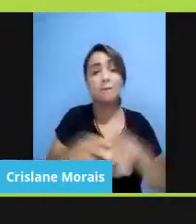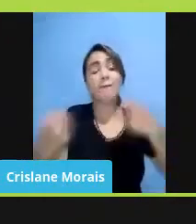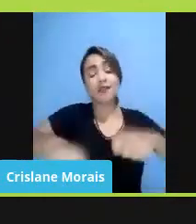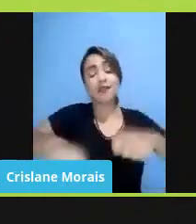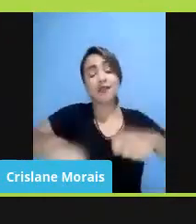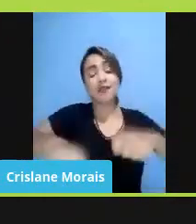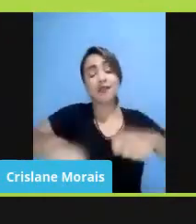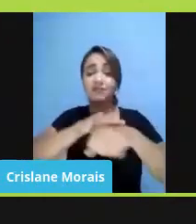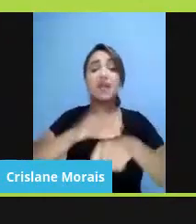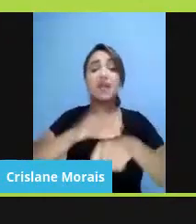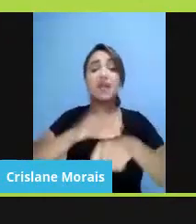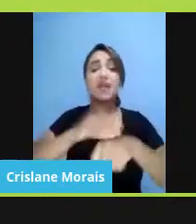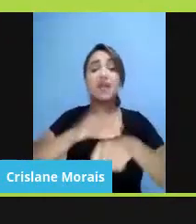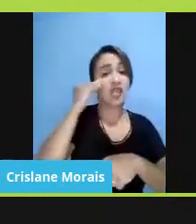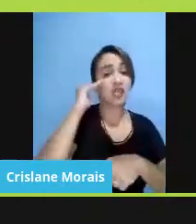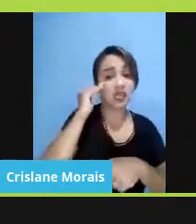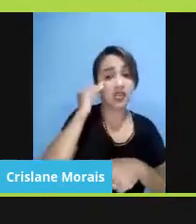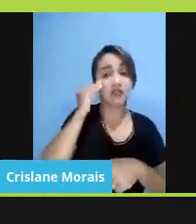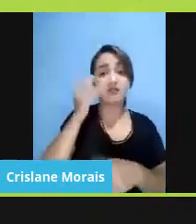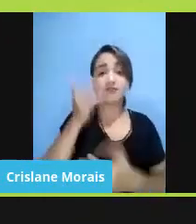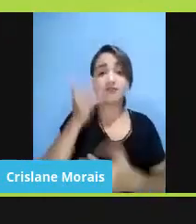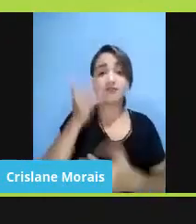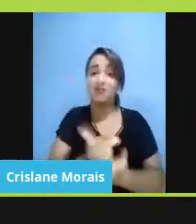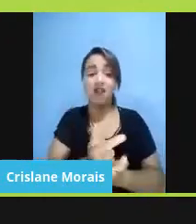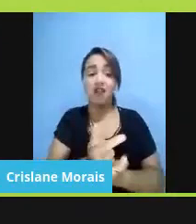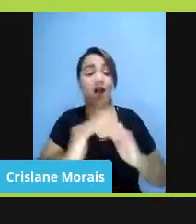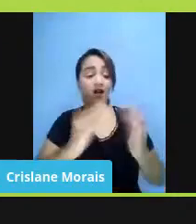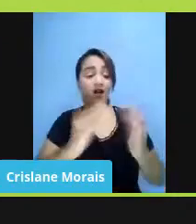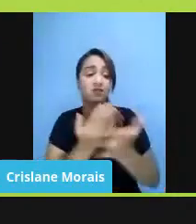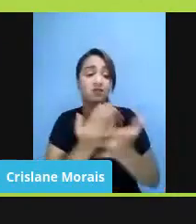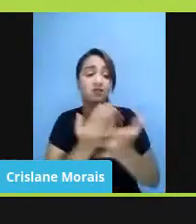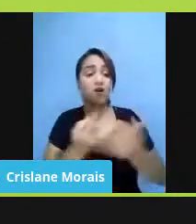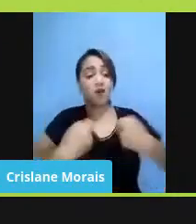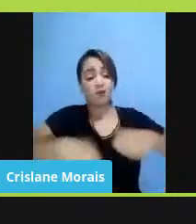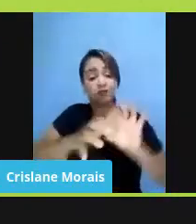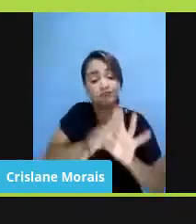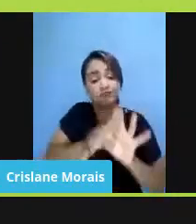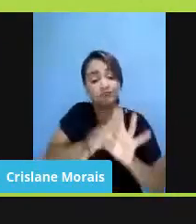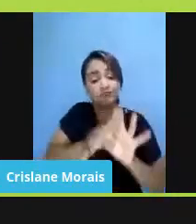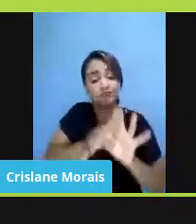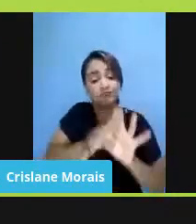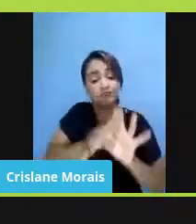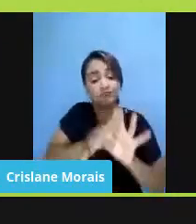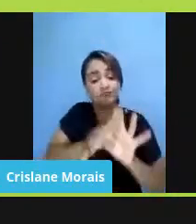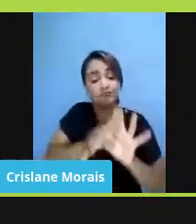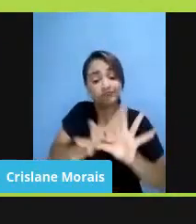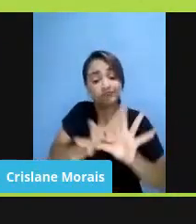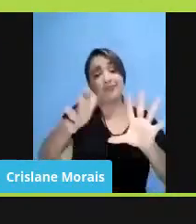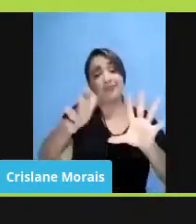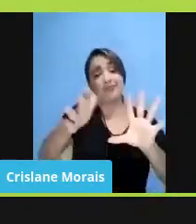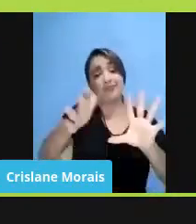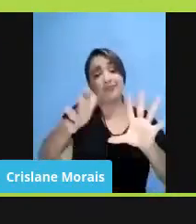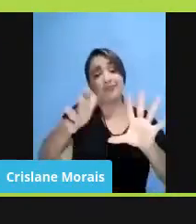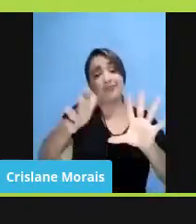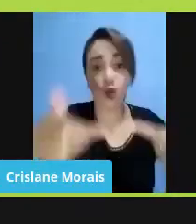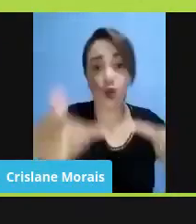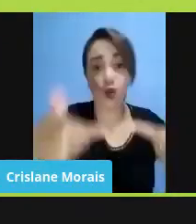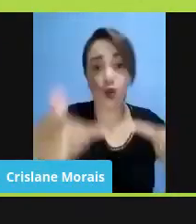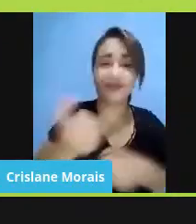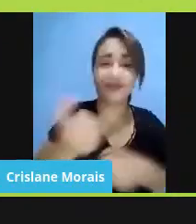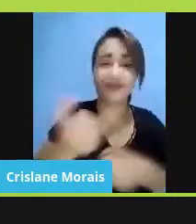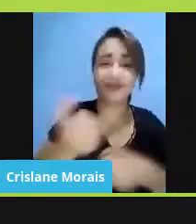uma cedem aqui, outra cedem ali. E, enfim, essa foi uma luta de anos. Eu,